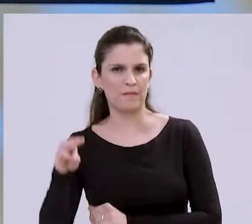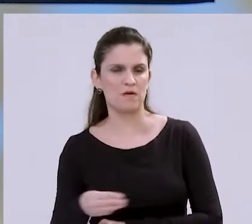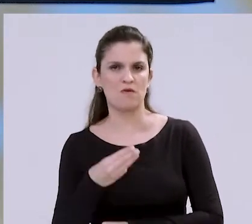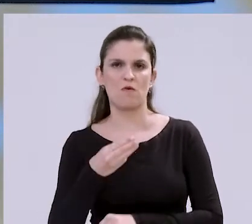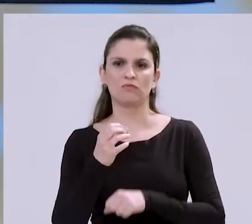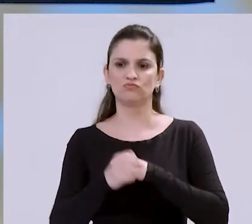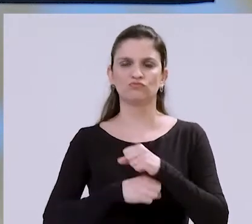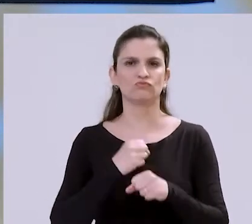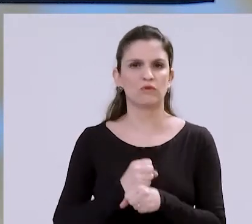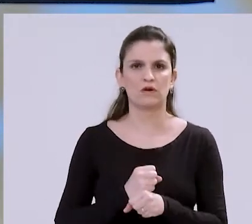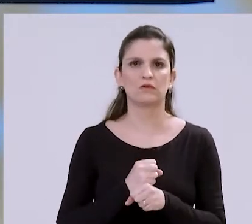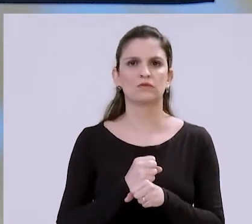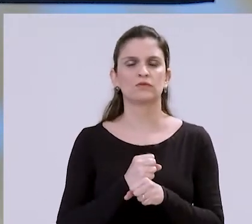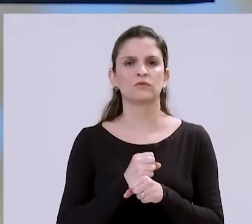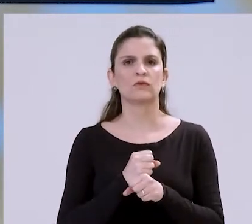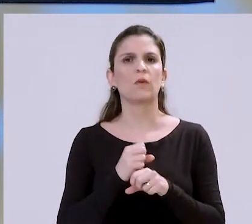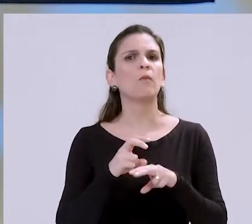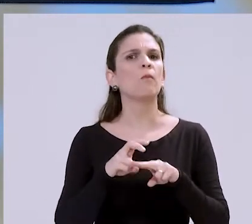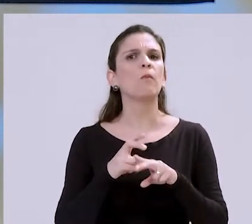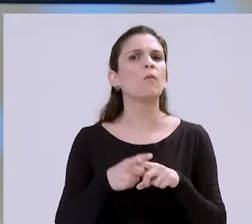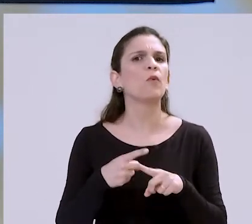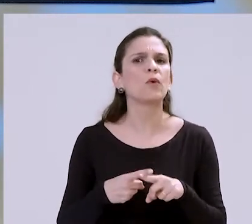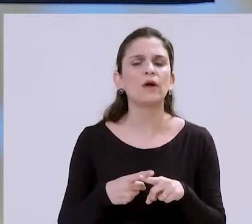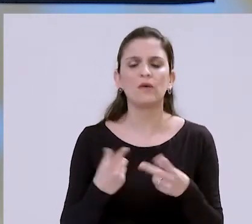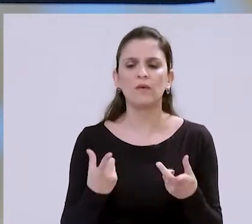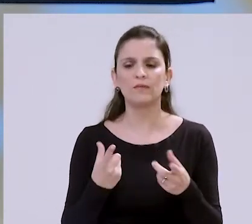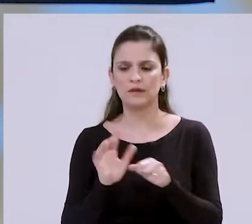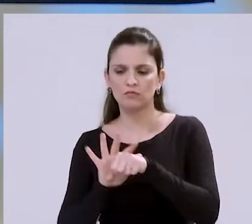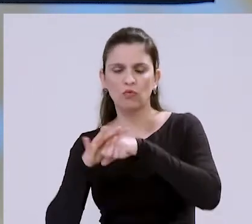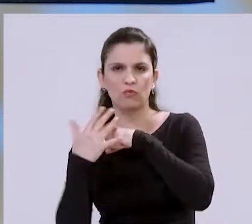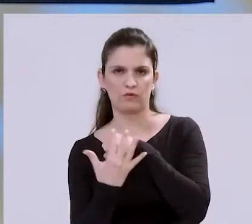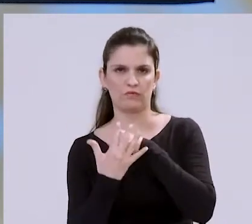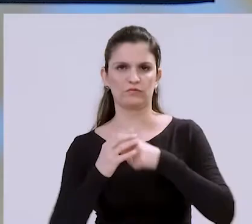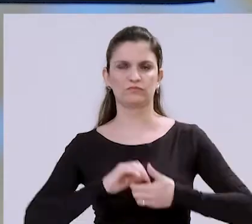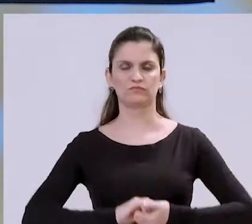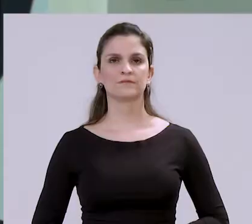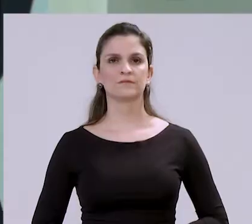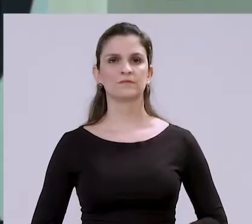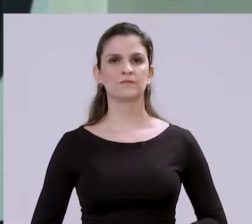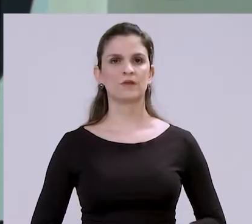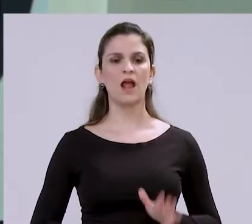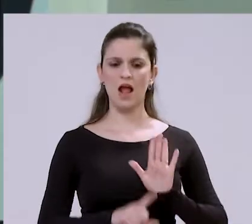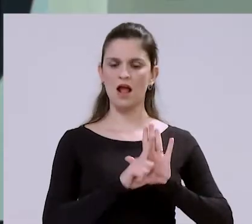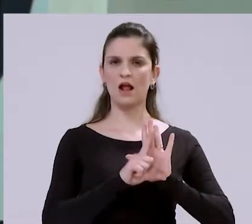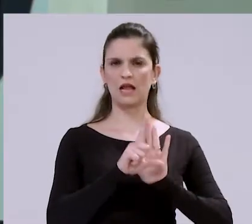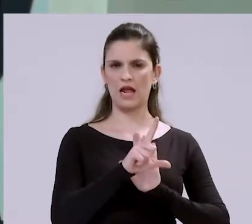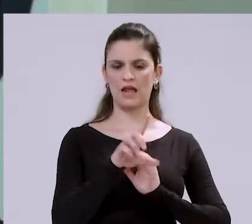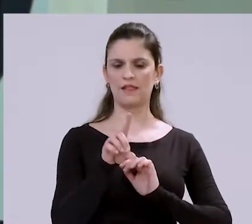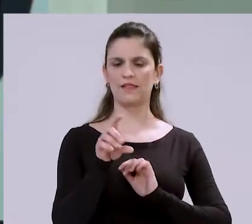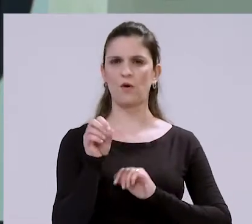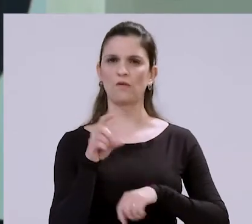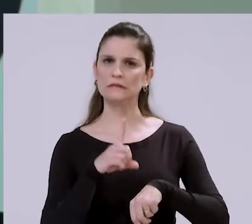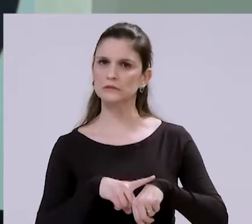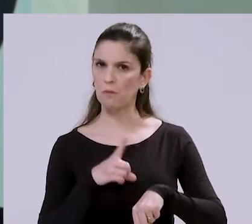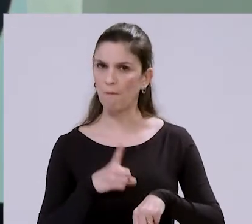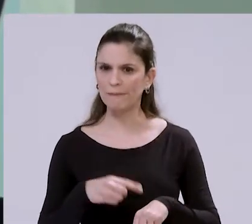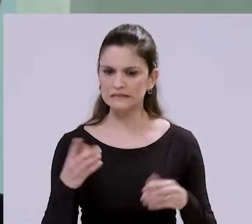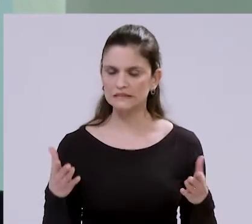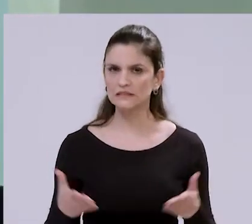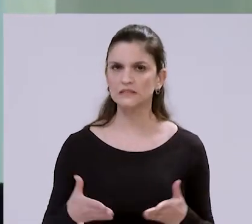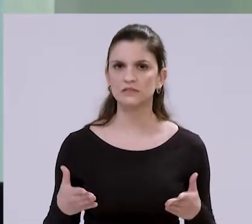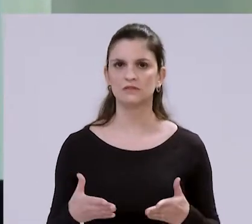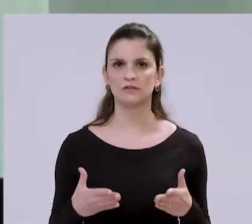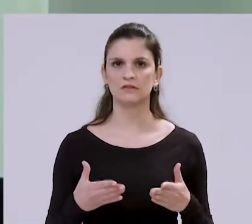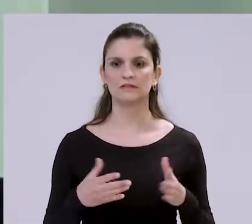milhões no ano, por conta do cenário da crise causada pelo coronavírus. Essa LDO desse momento, ela vai